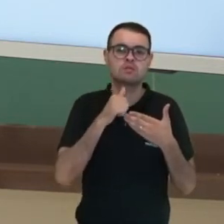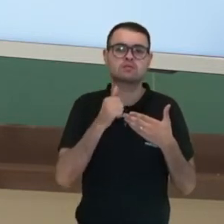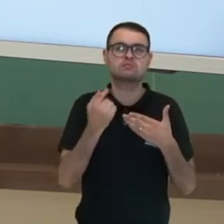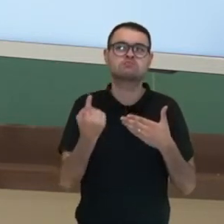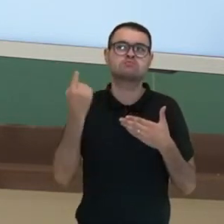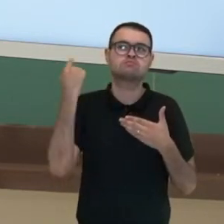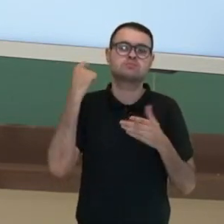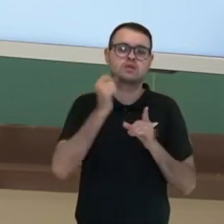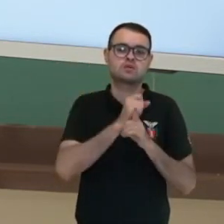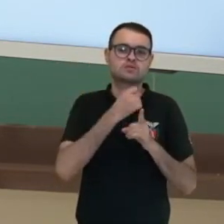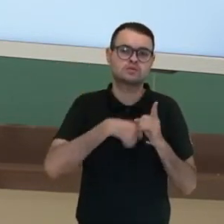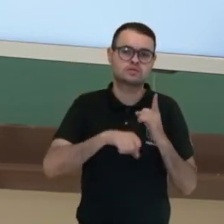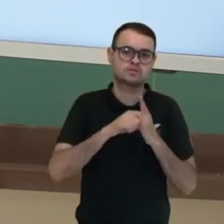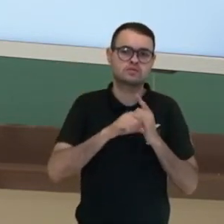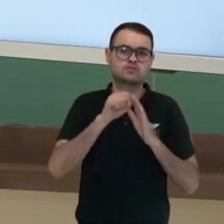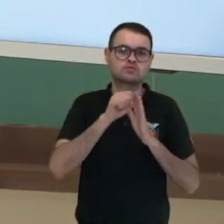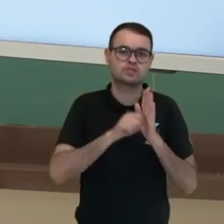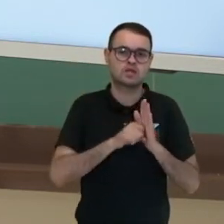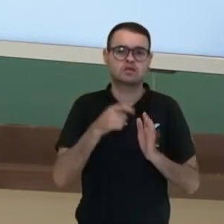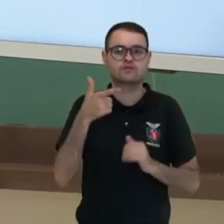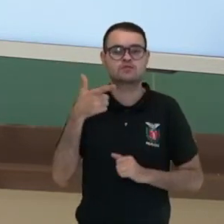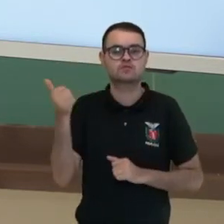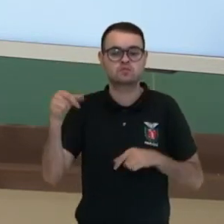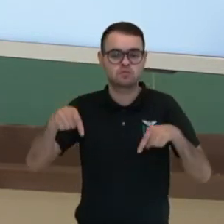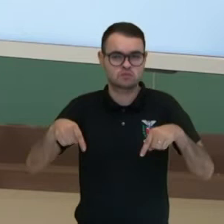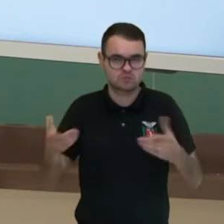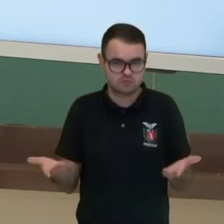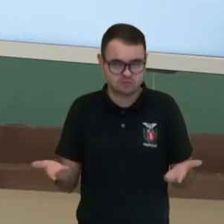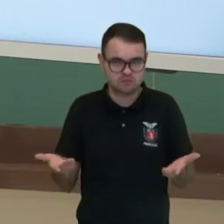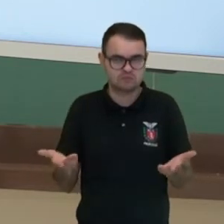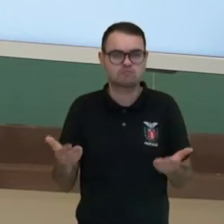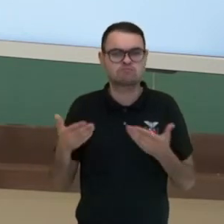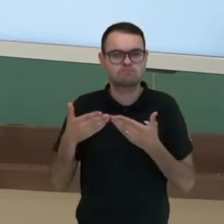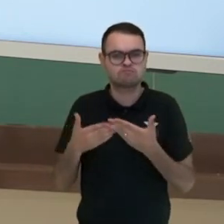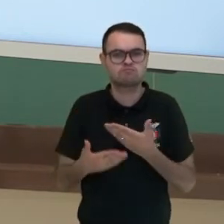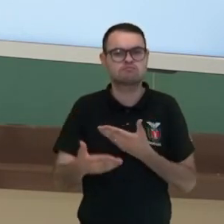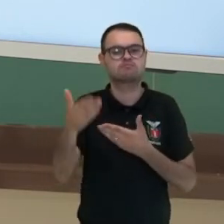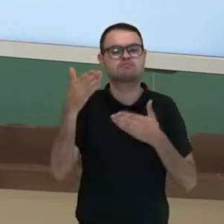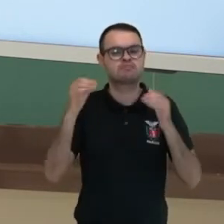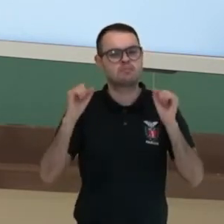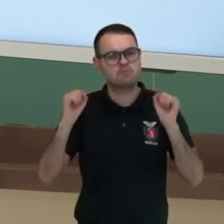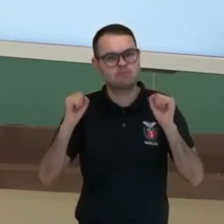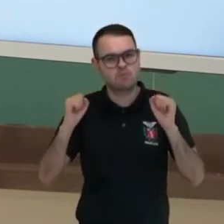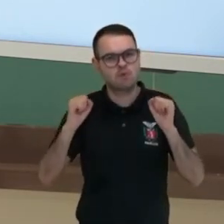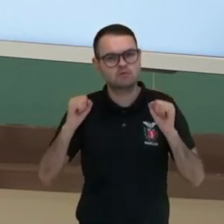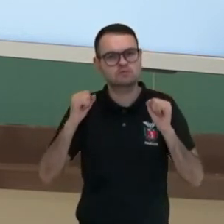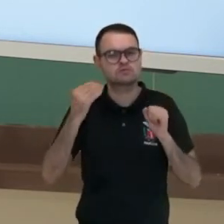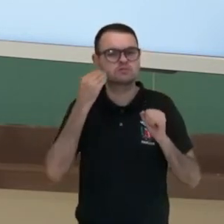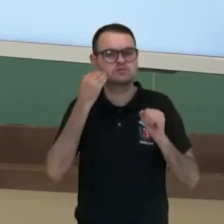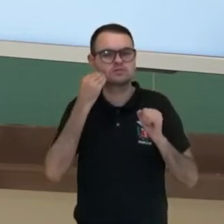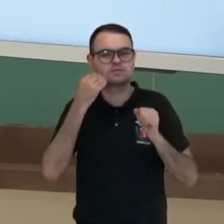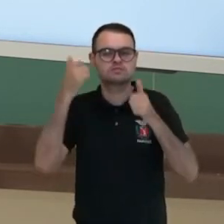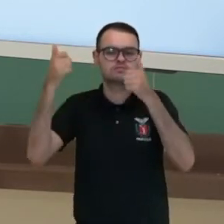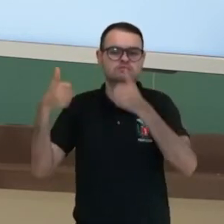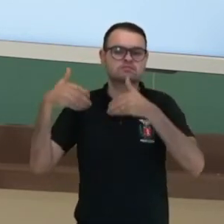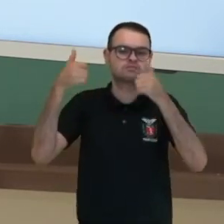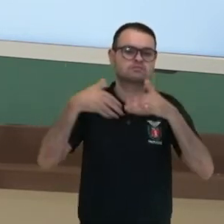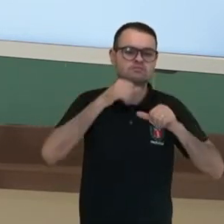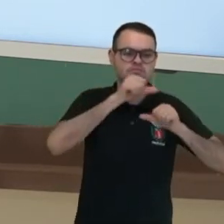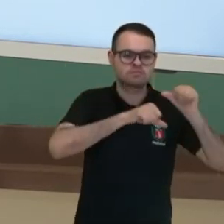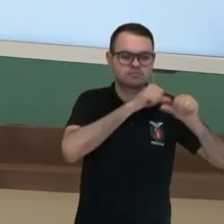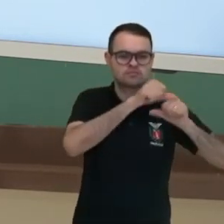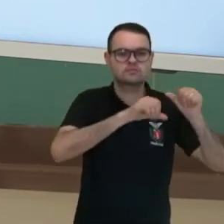na sociedade do século XXI? E a partir disso eu posso, então, permear as mudanças e